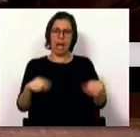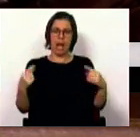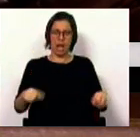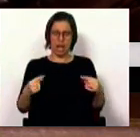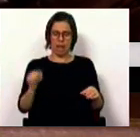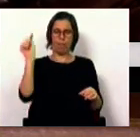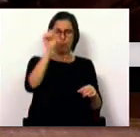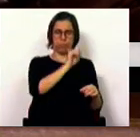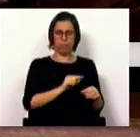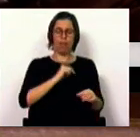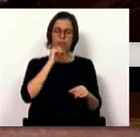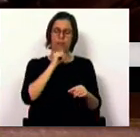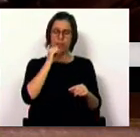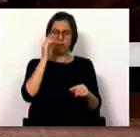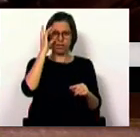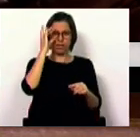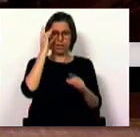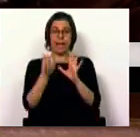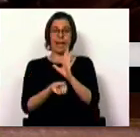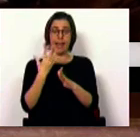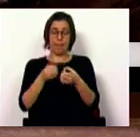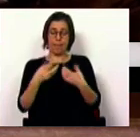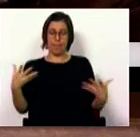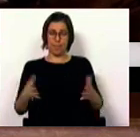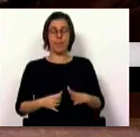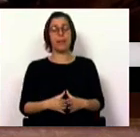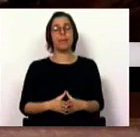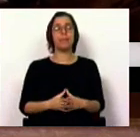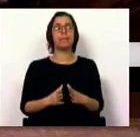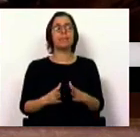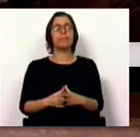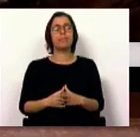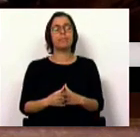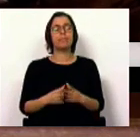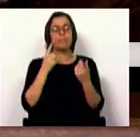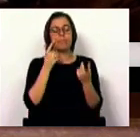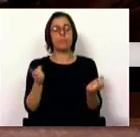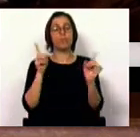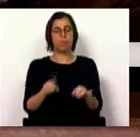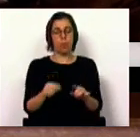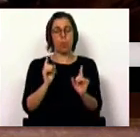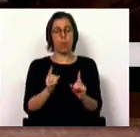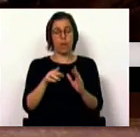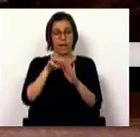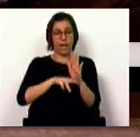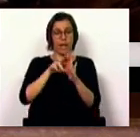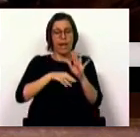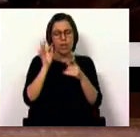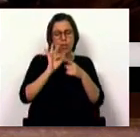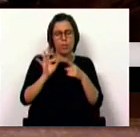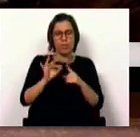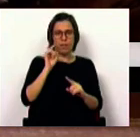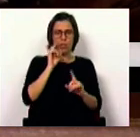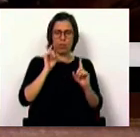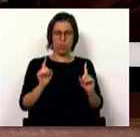e regularmente criados. São estabelecidas regras específicas de